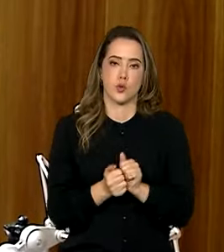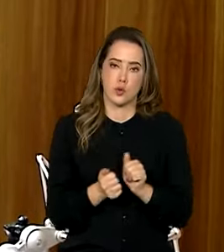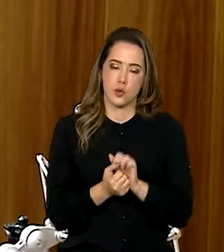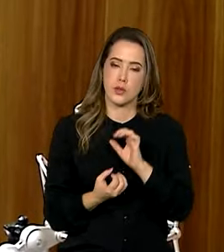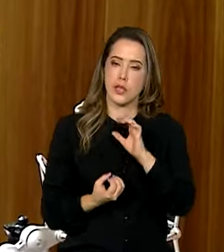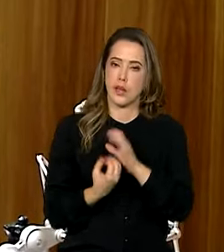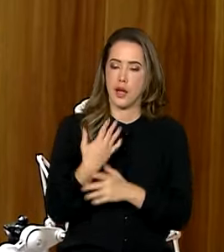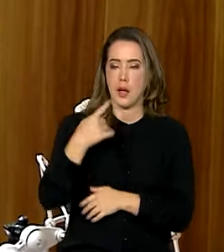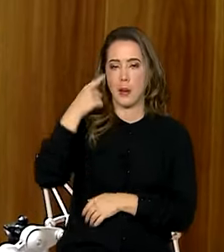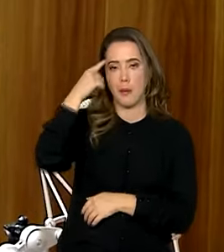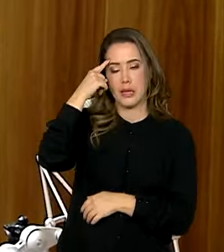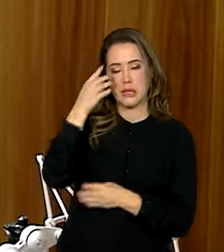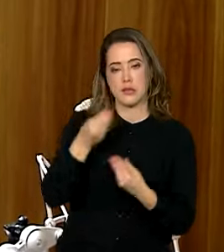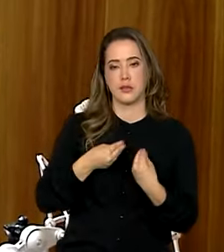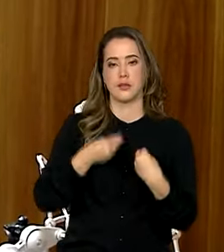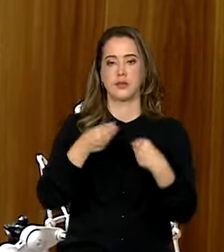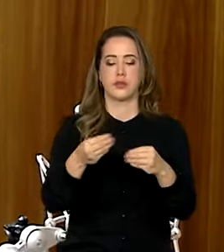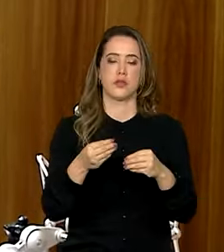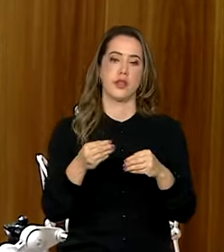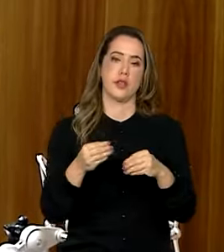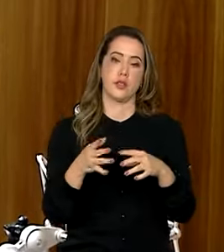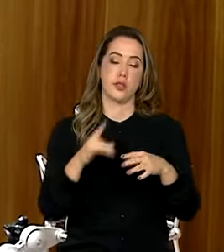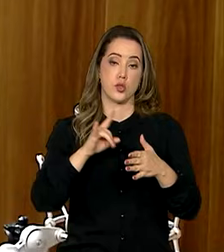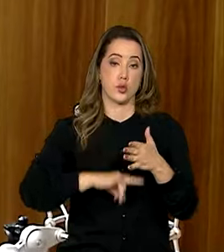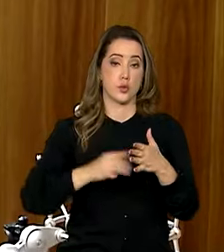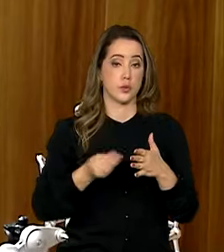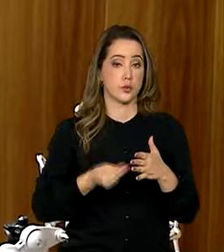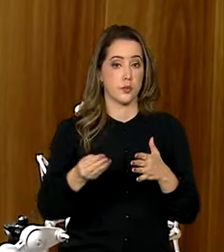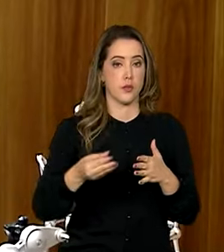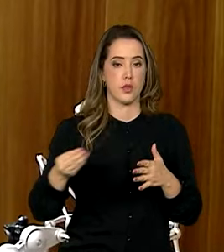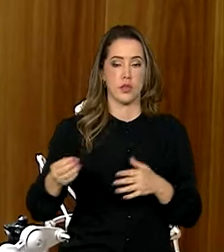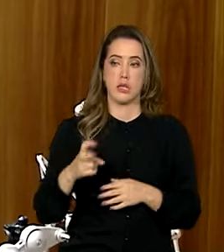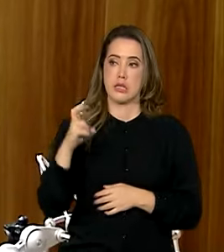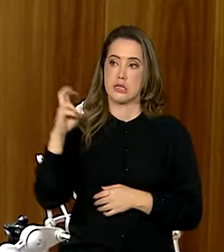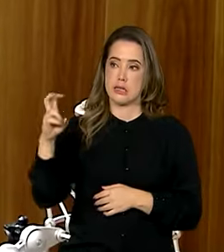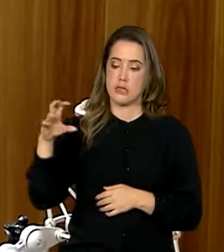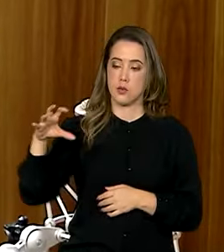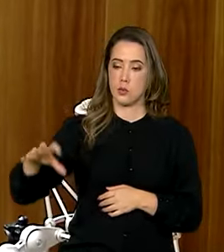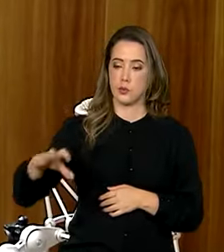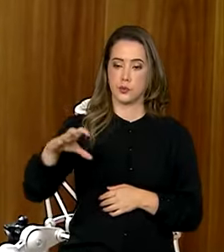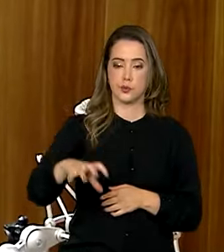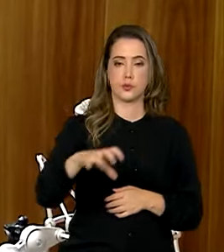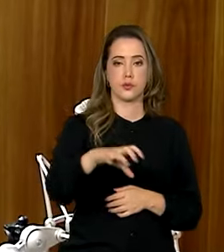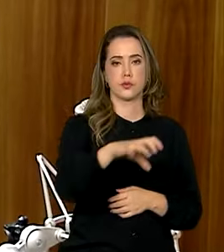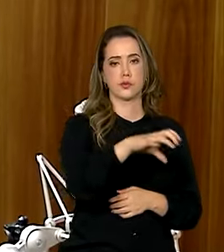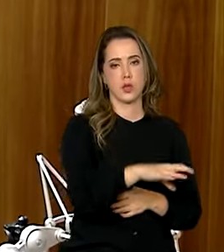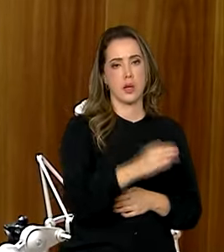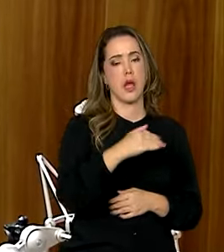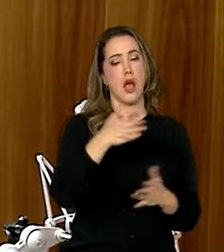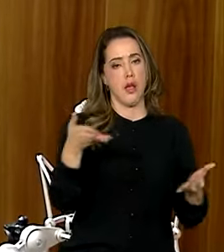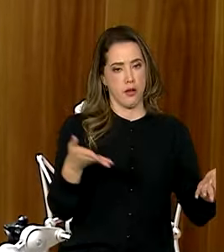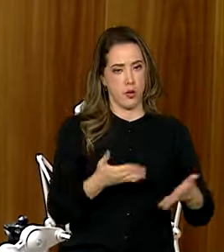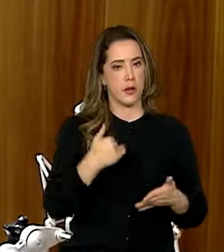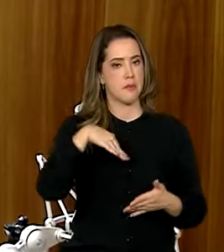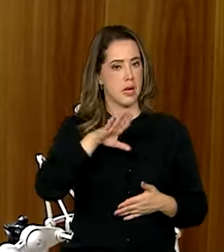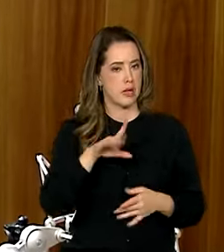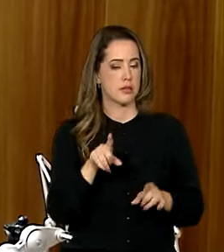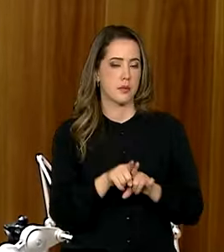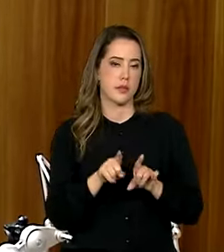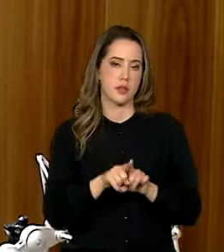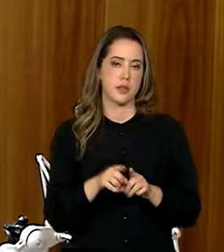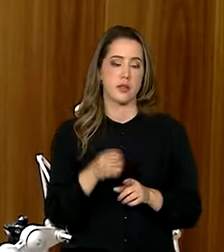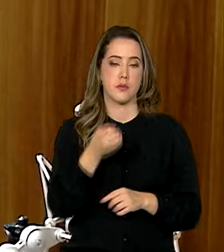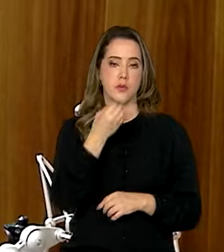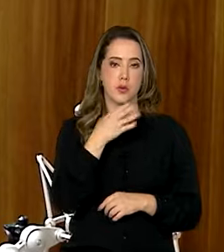criar e pensar essa titulação a nível crescente. A titulamos cinco em março, tivemos mais titulações agora também, e que bom que no